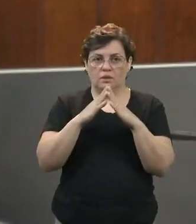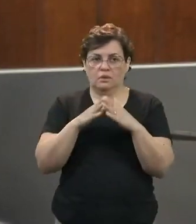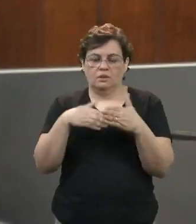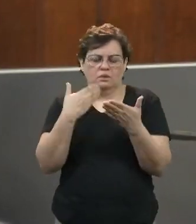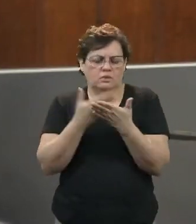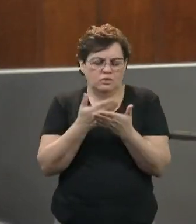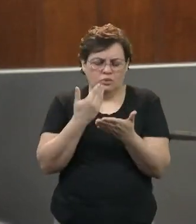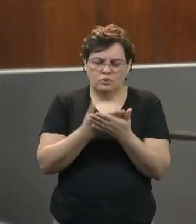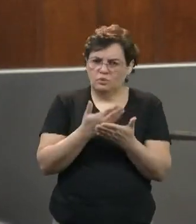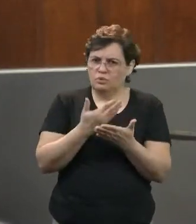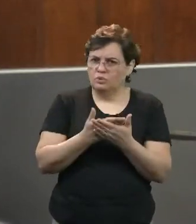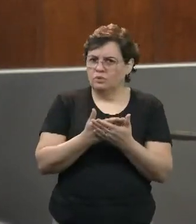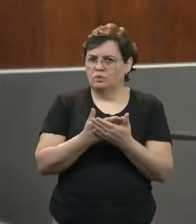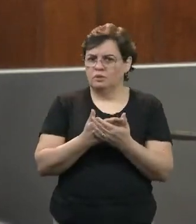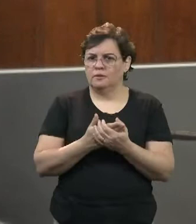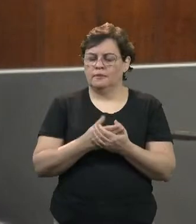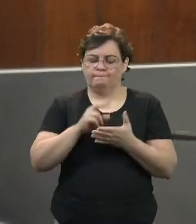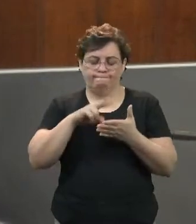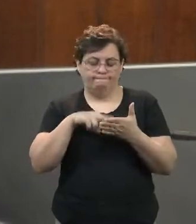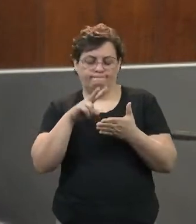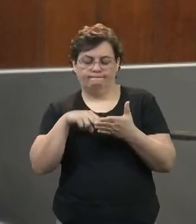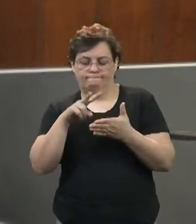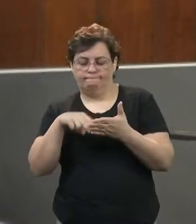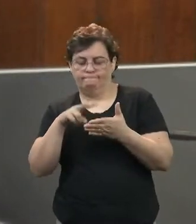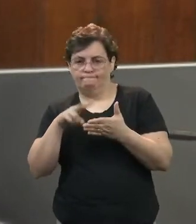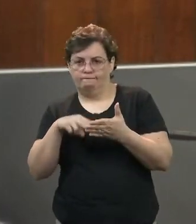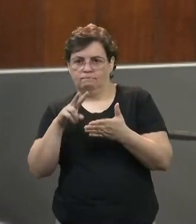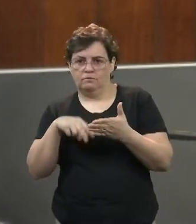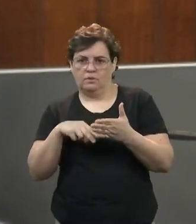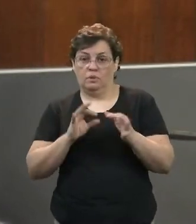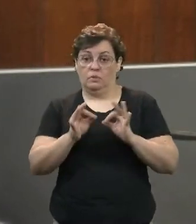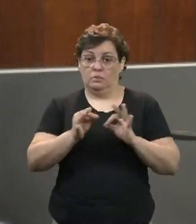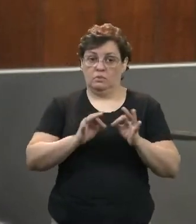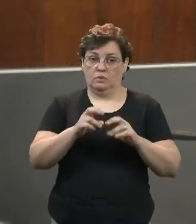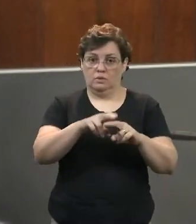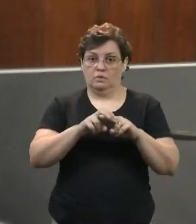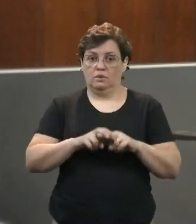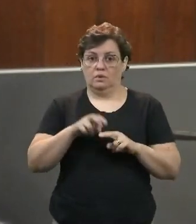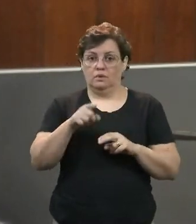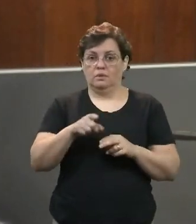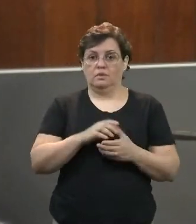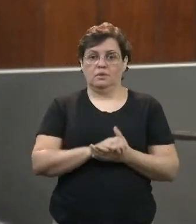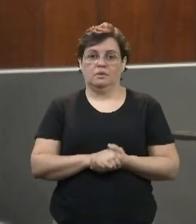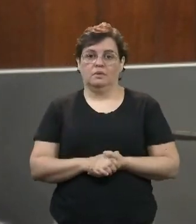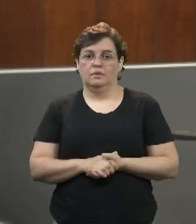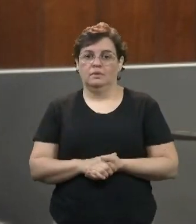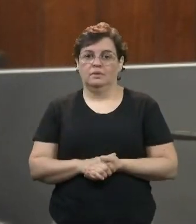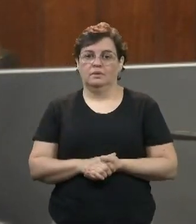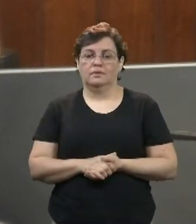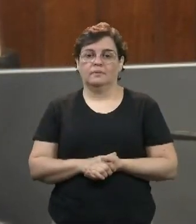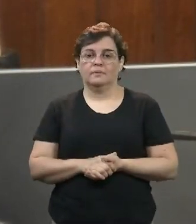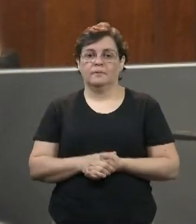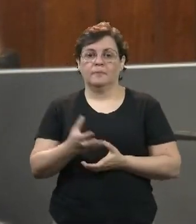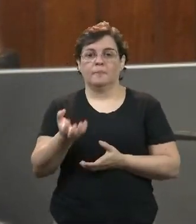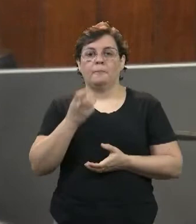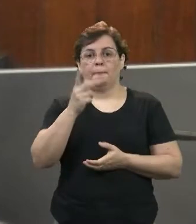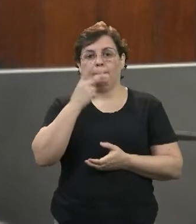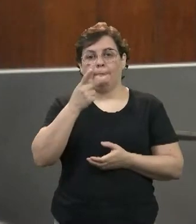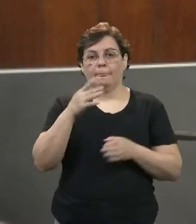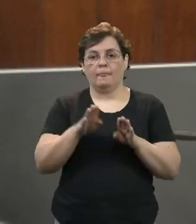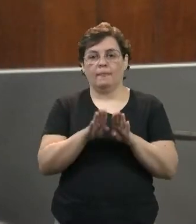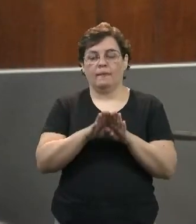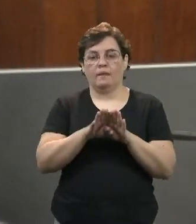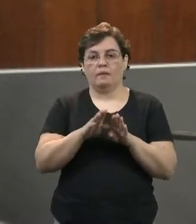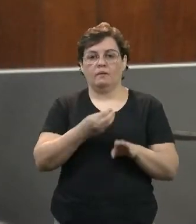por tempo maior na análise de um determinado projeto por conta dessas aberrações. Quero registrar a presença da doutora Mônica